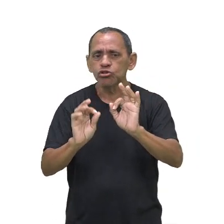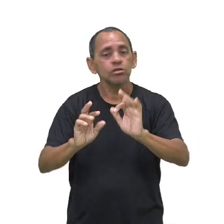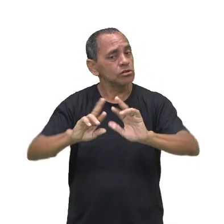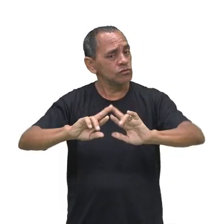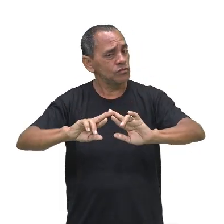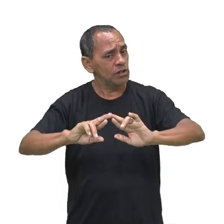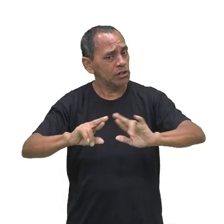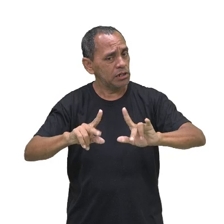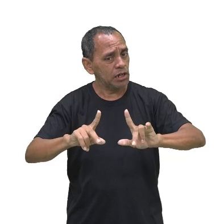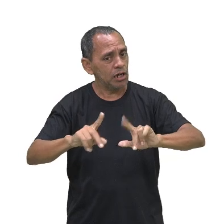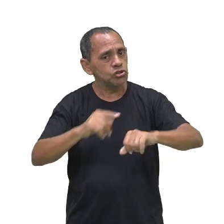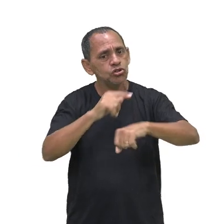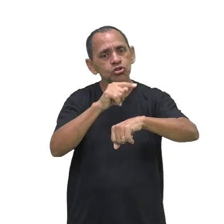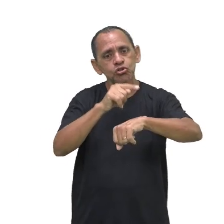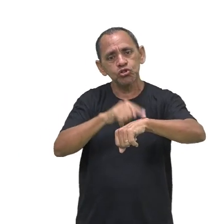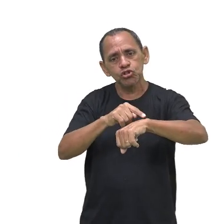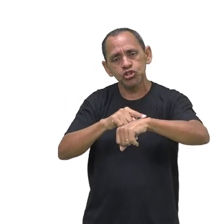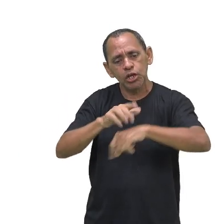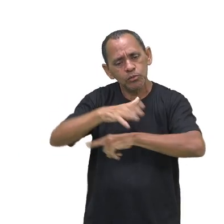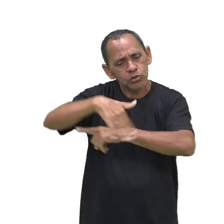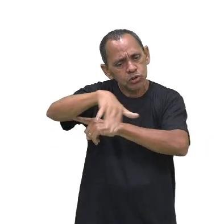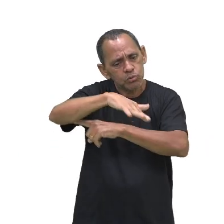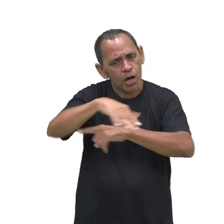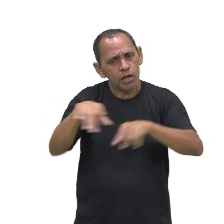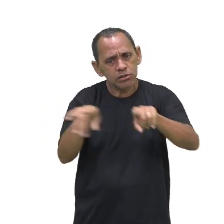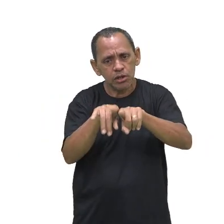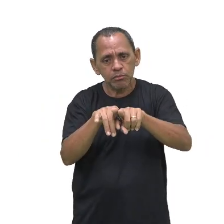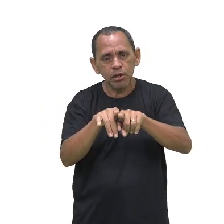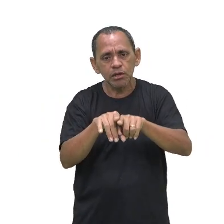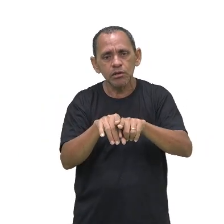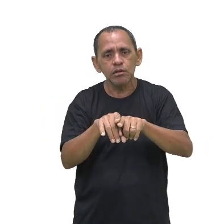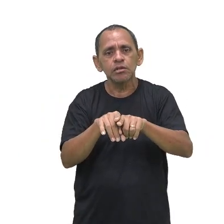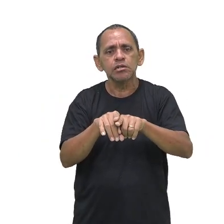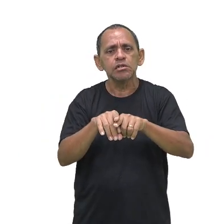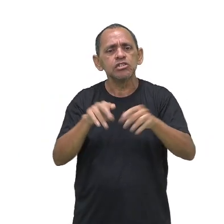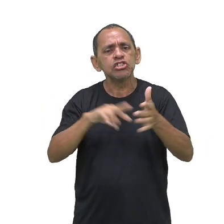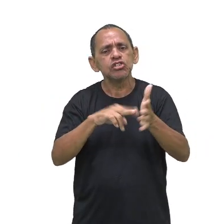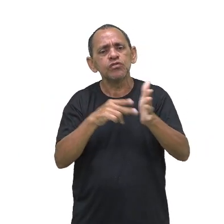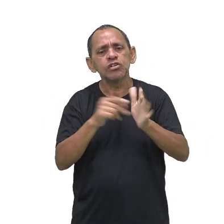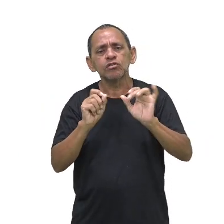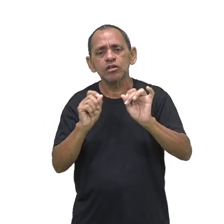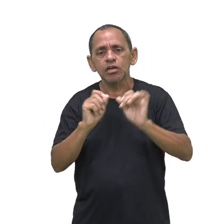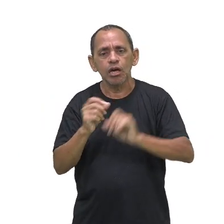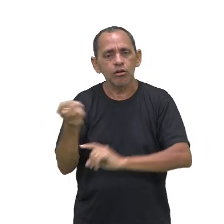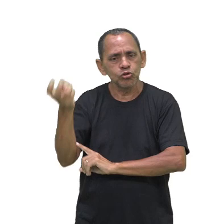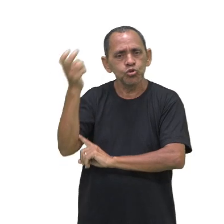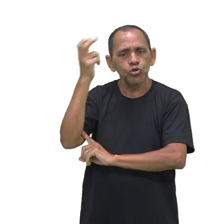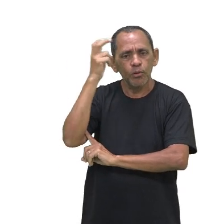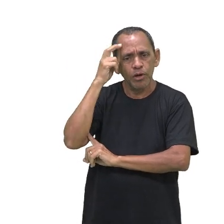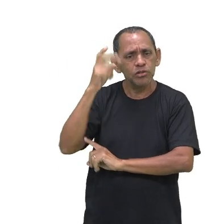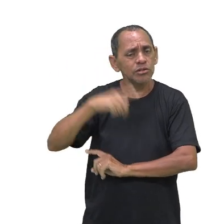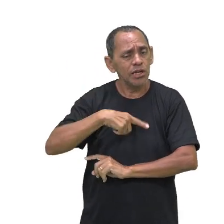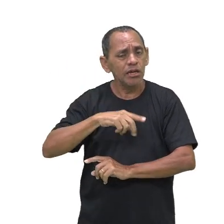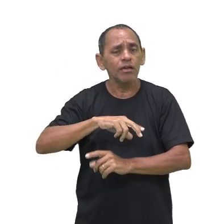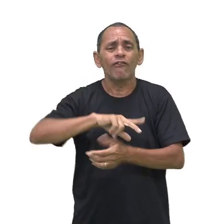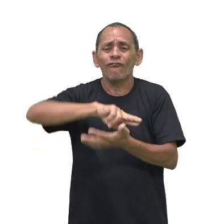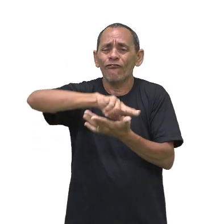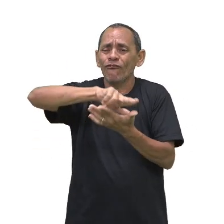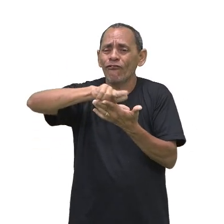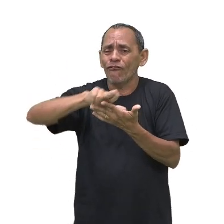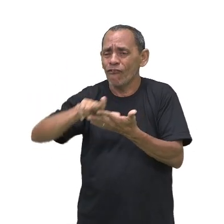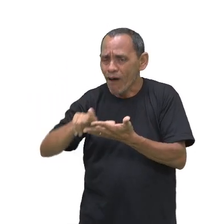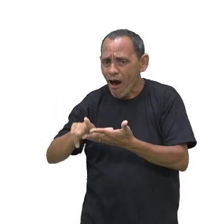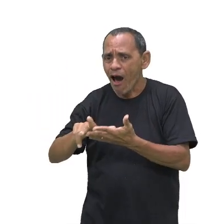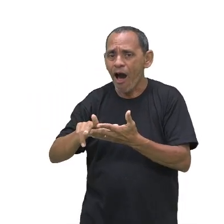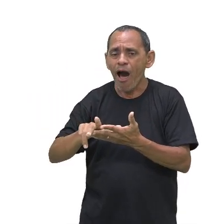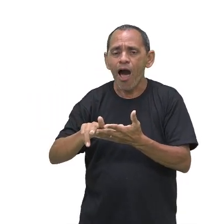tanto no tempo quanto no espaço. Isso quer dizer que, culturalmente, existem várias formações familiares.